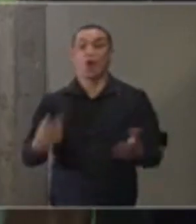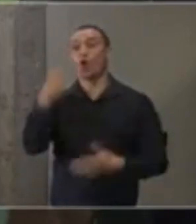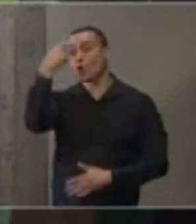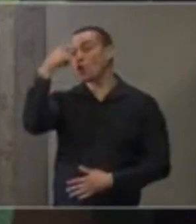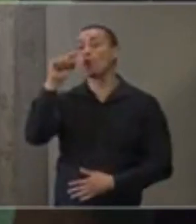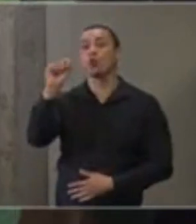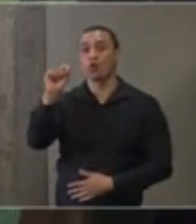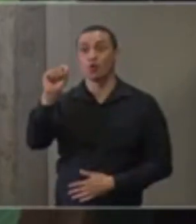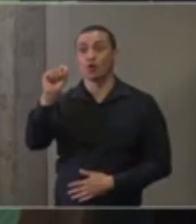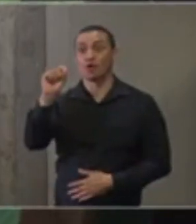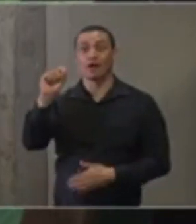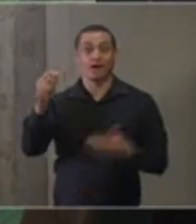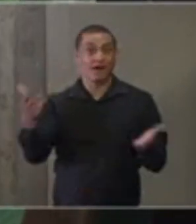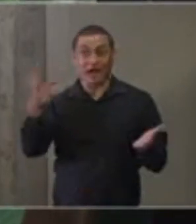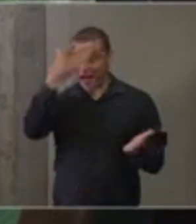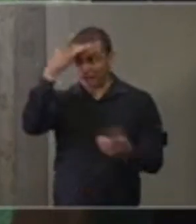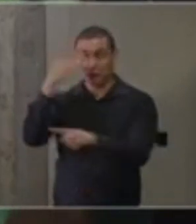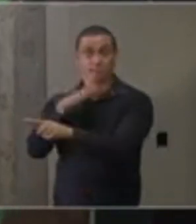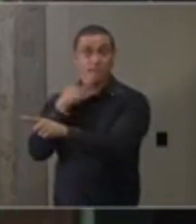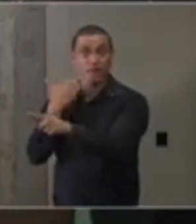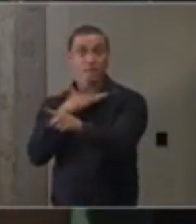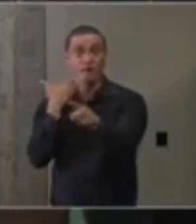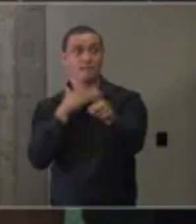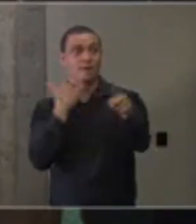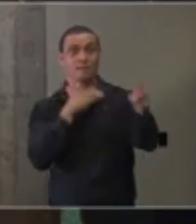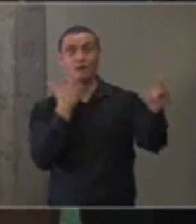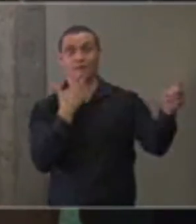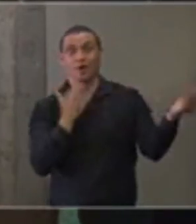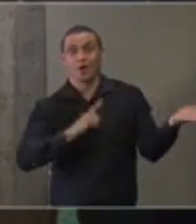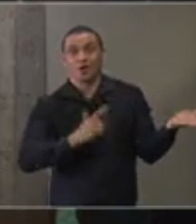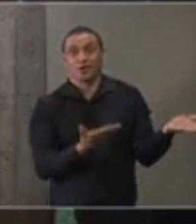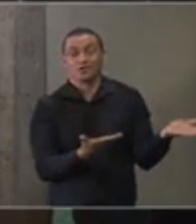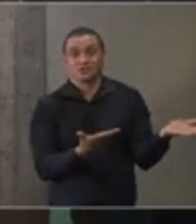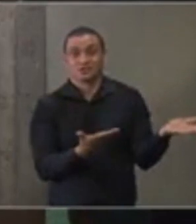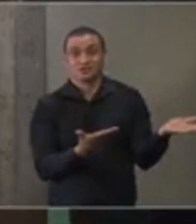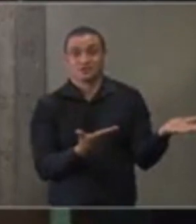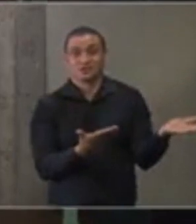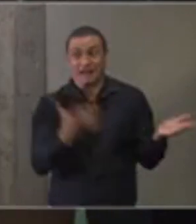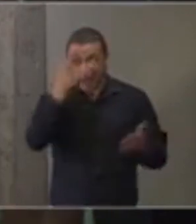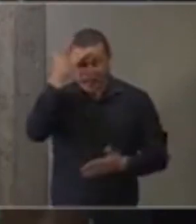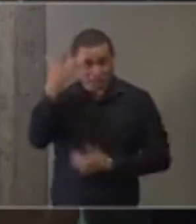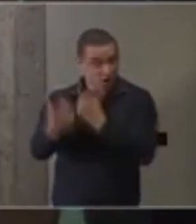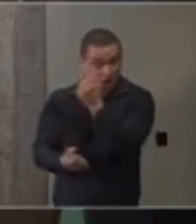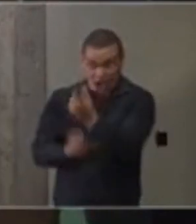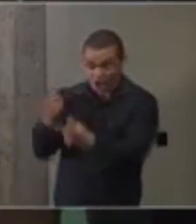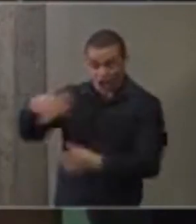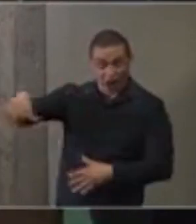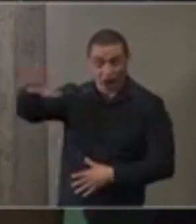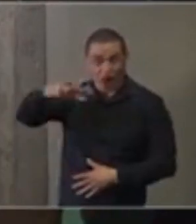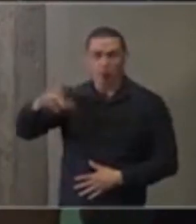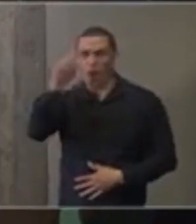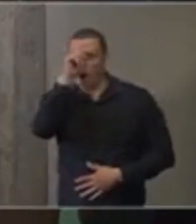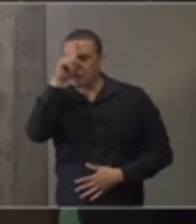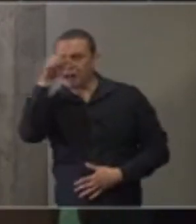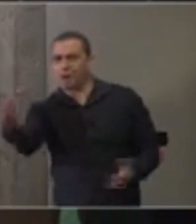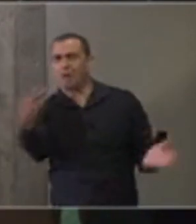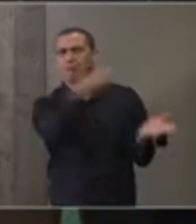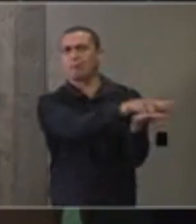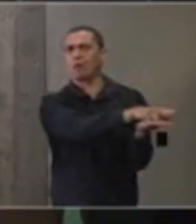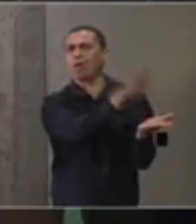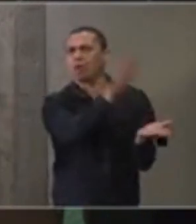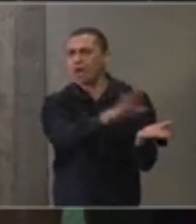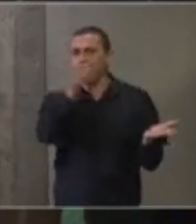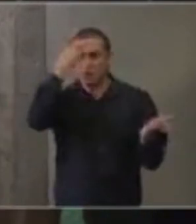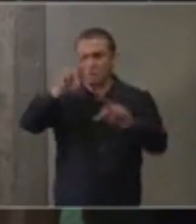perdendo pessoas. Nós estamos jogando pessoas nos nossos hospitais. Quer dizer,